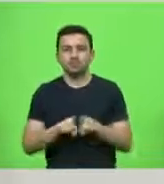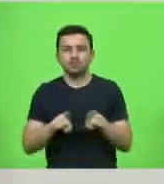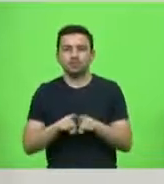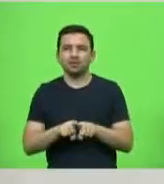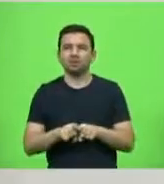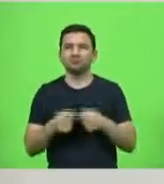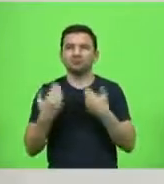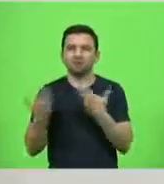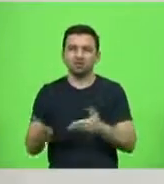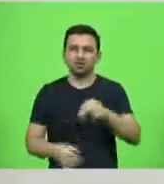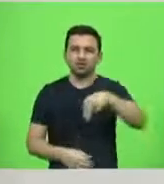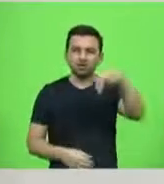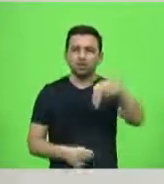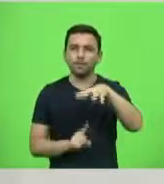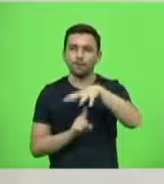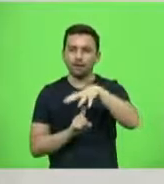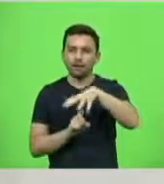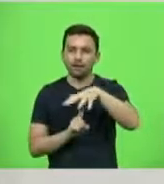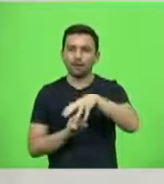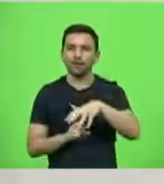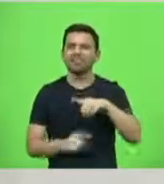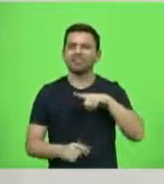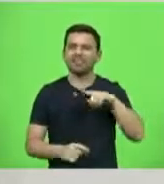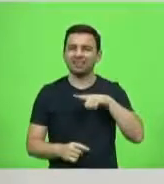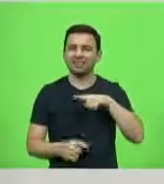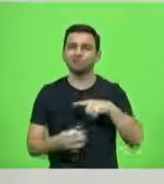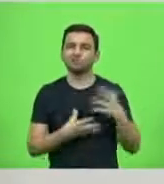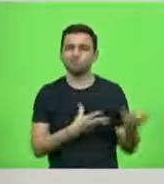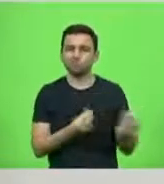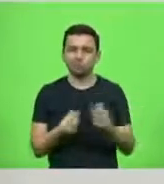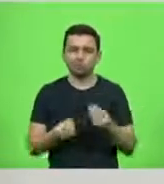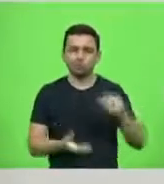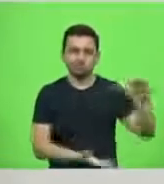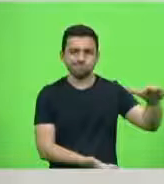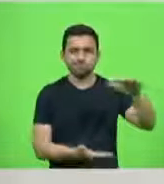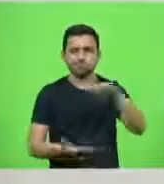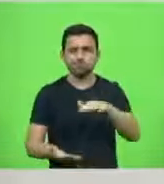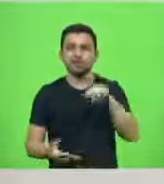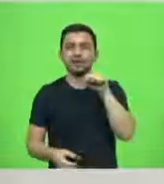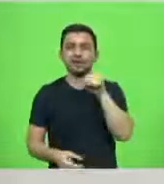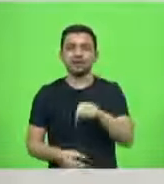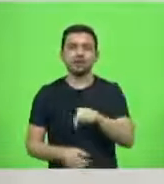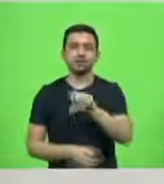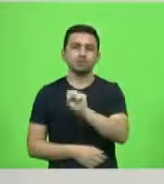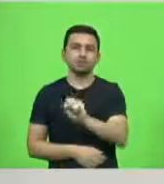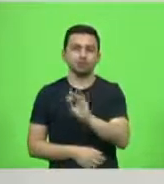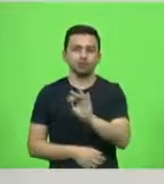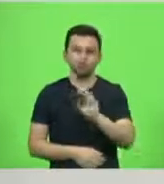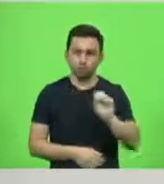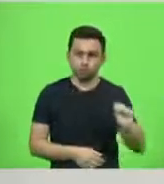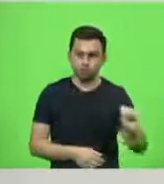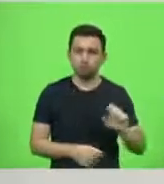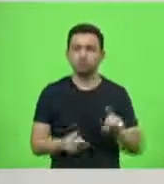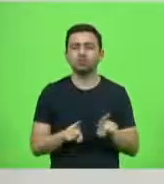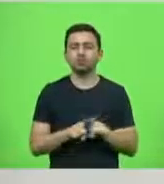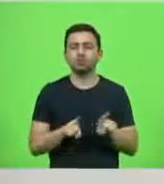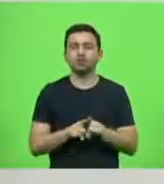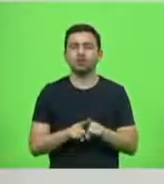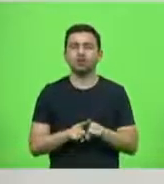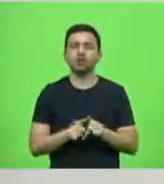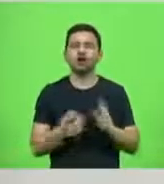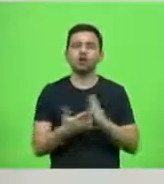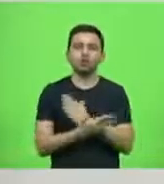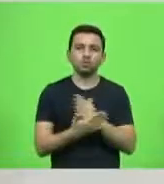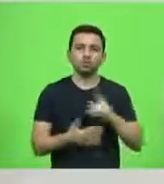principalmente grãos que vêm para o porto de São Francisco do Sul, os manufaturados que vêm para o porto de